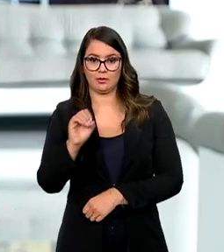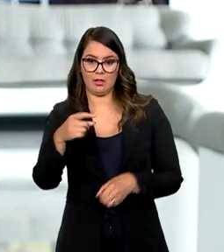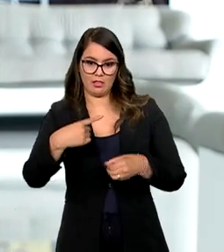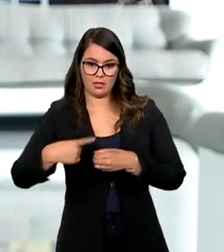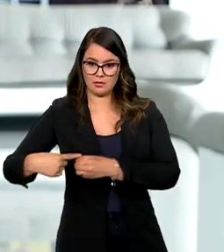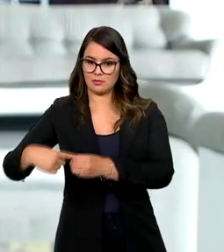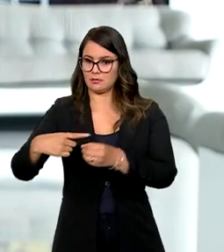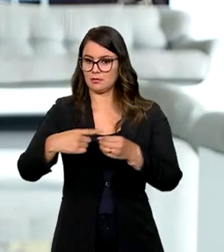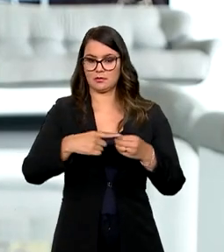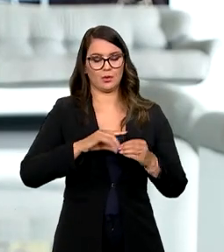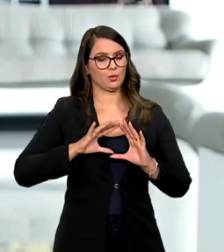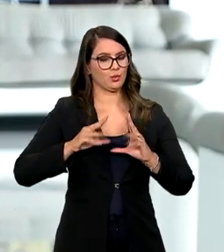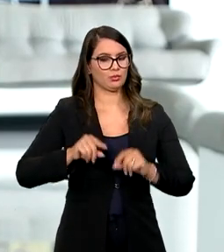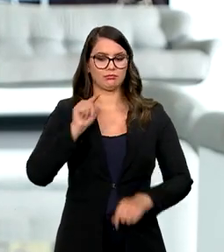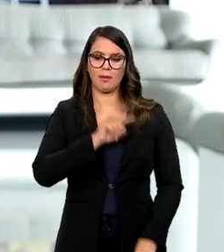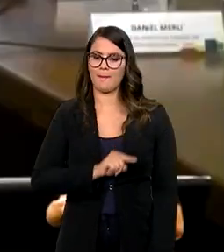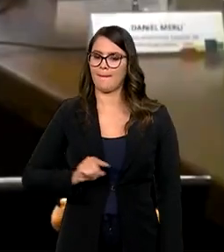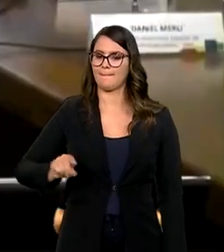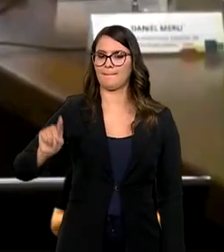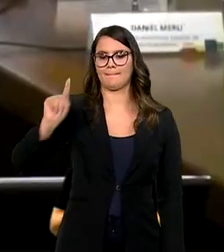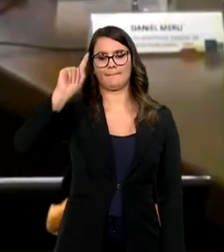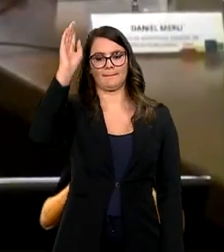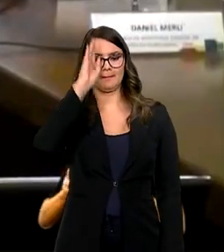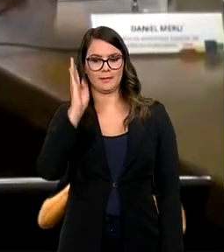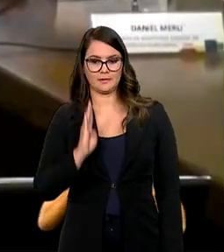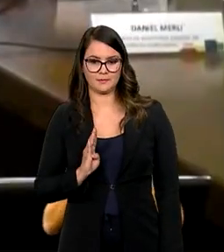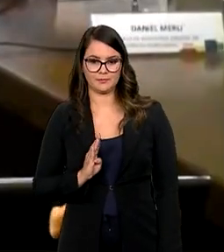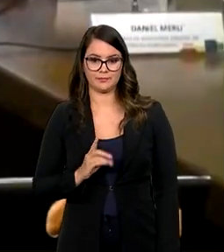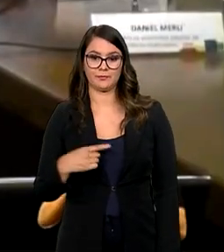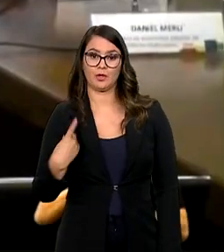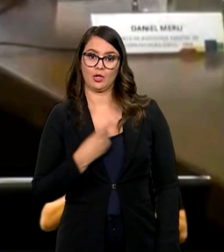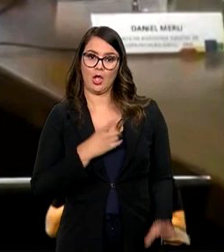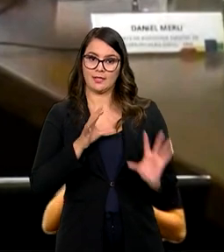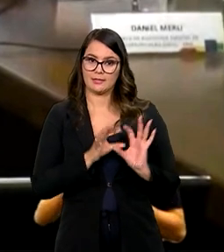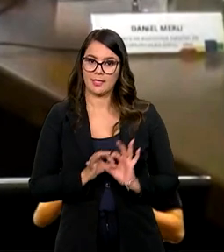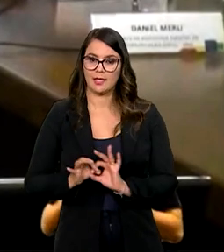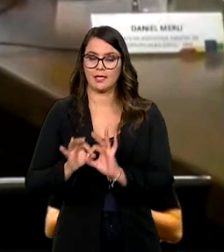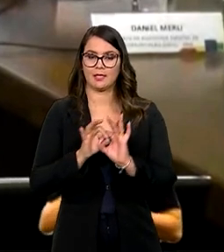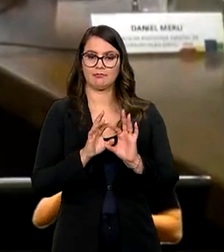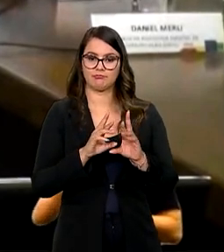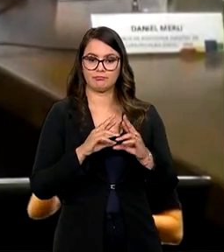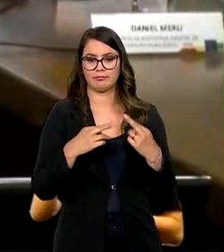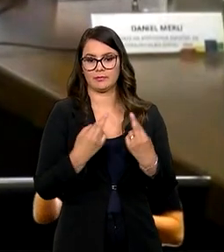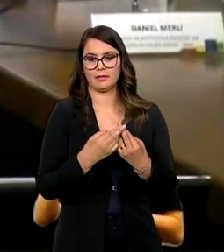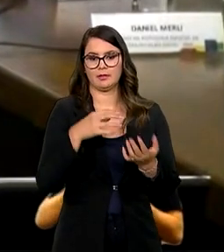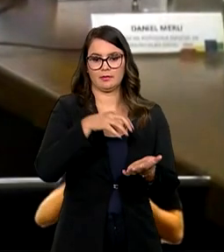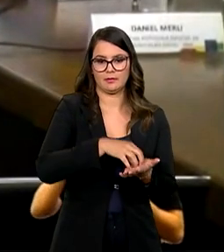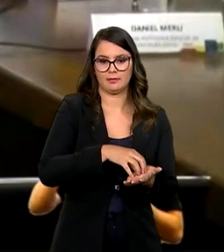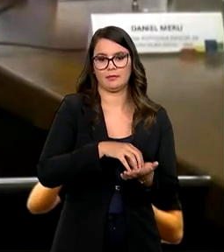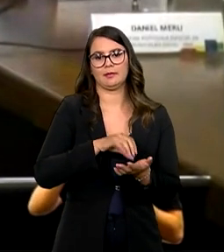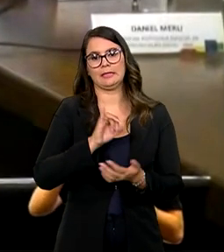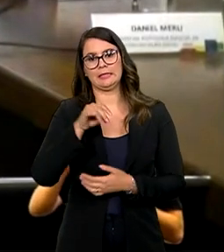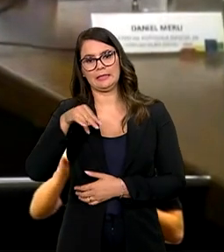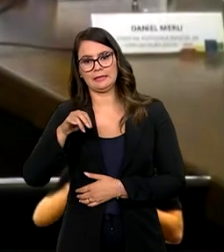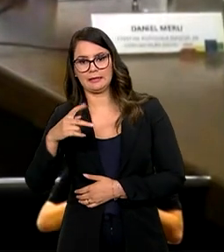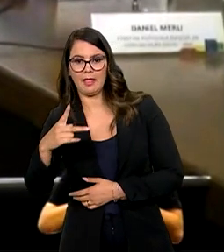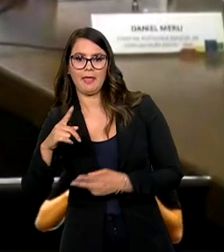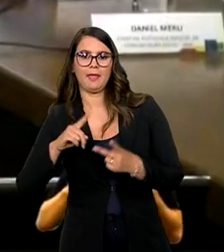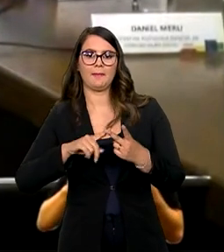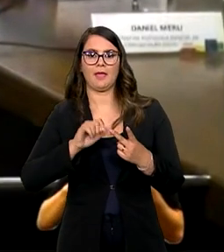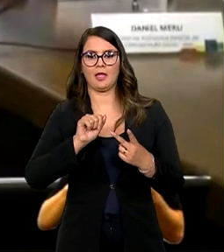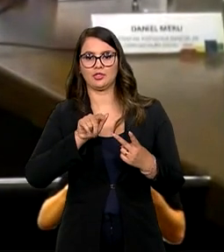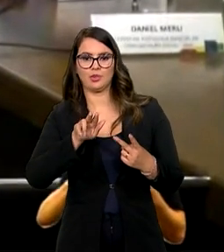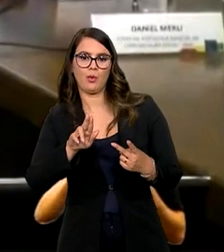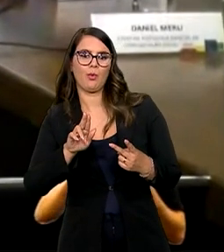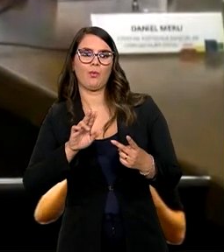de todas as regiões do país. A gente reuniu esses órgãos, como ENAP, PEA, INEP, AGU